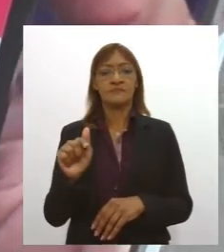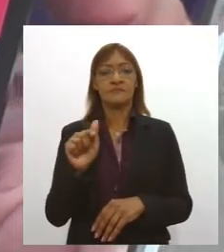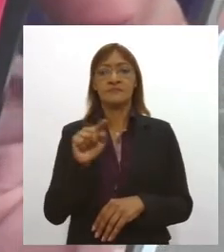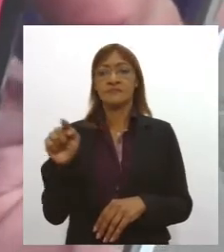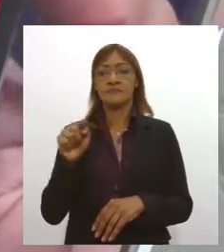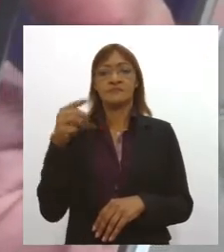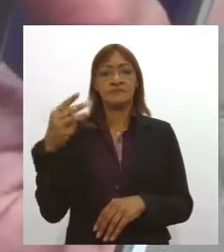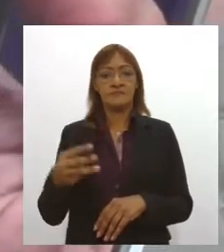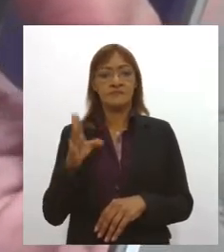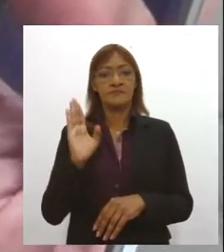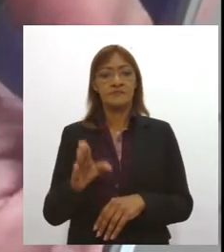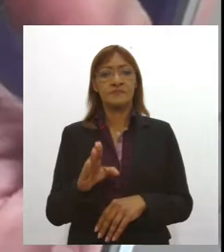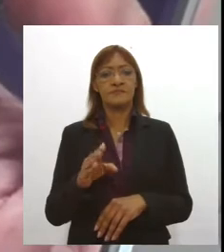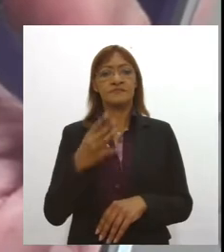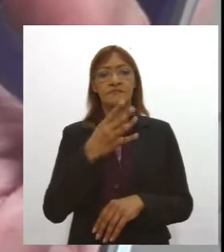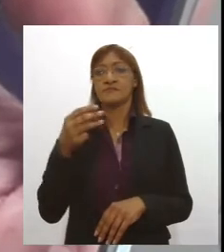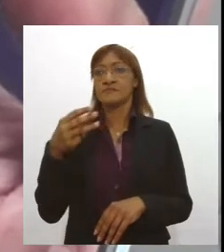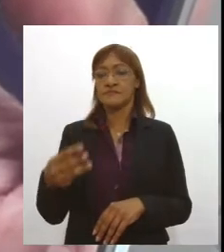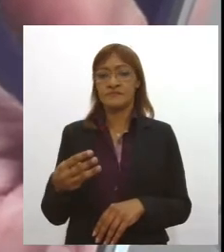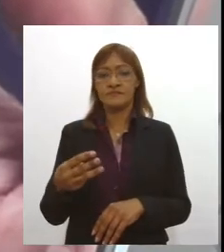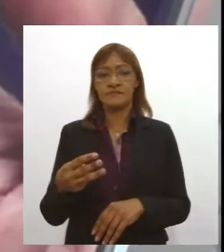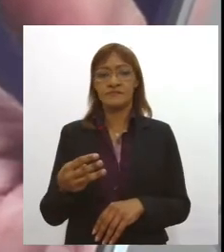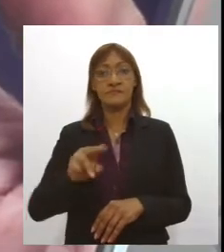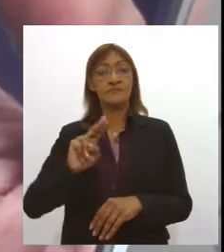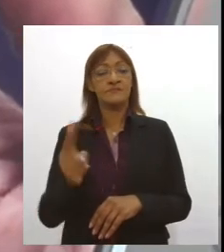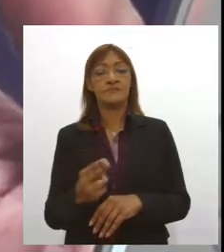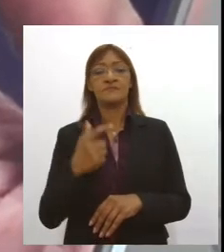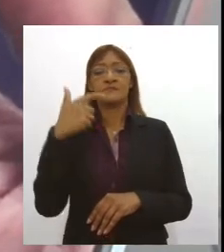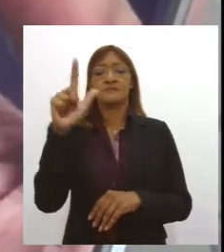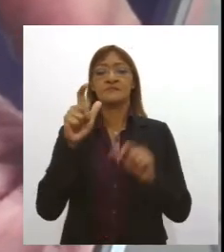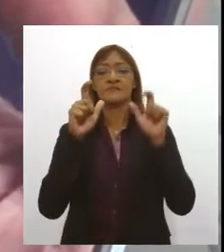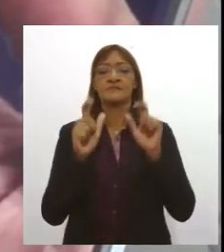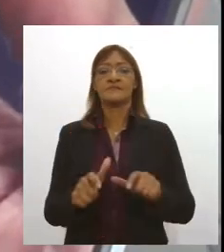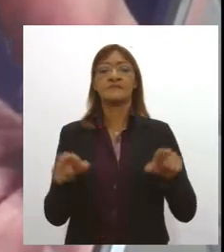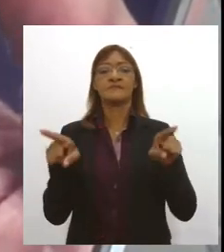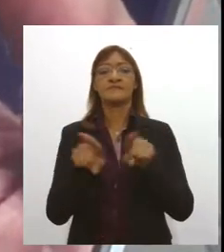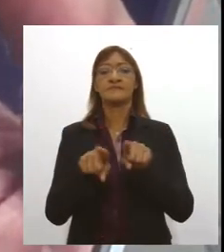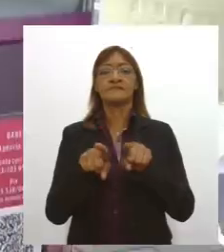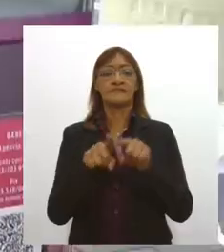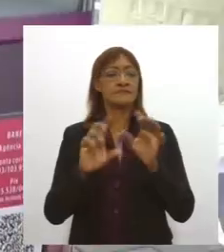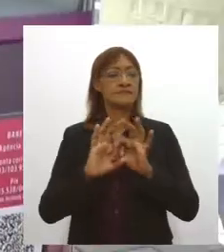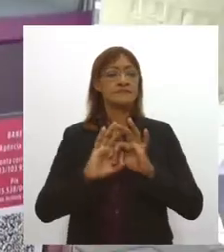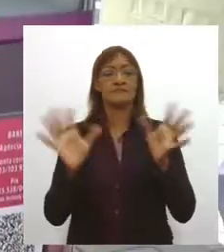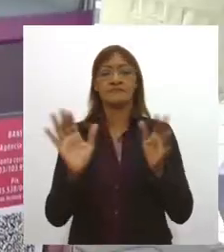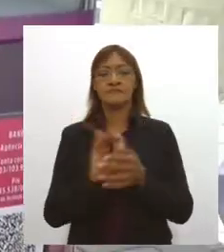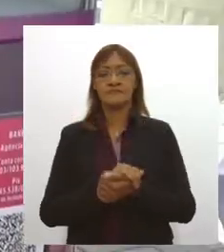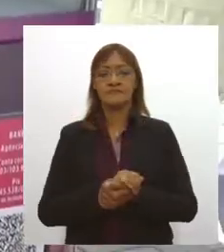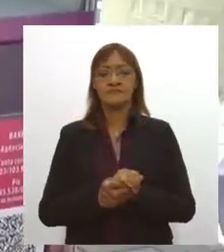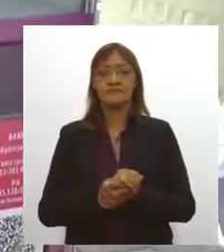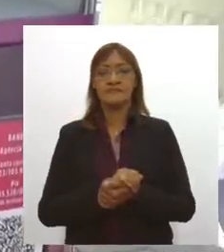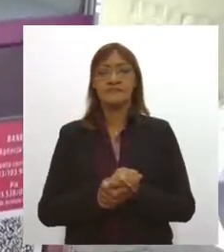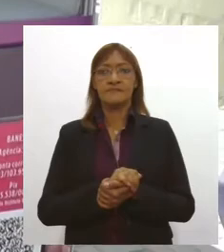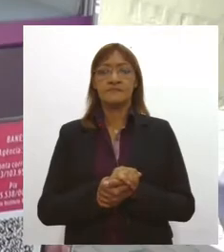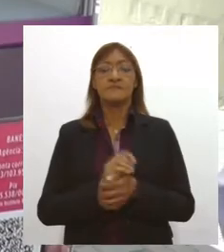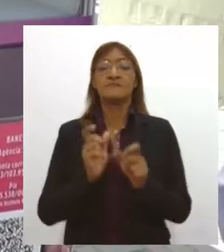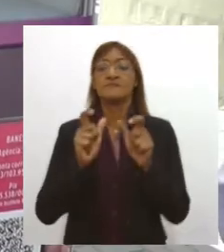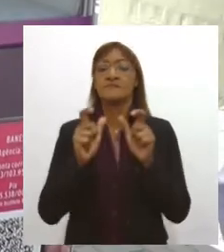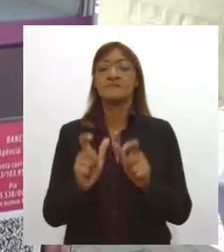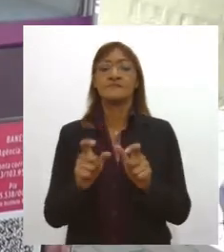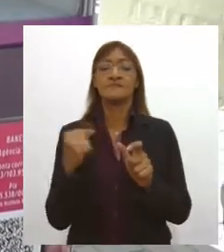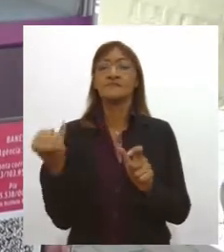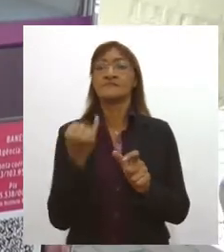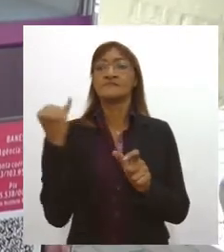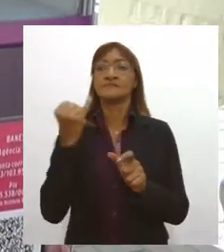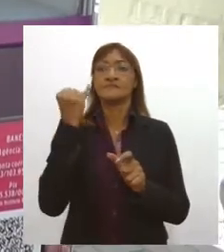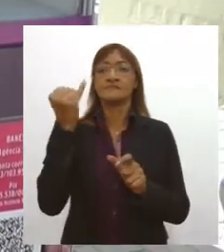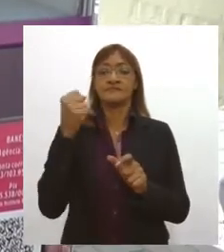agência 43. Outros pontos físicos também estão disponíveis. Um ponto importantíssimo é esse aqui,